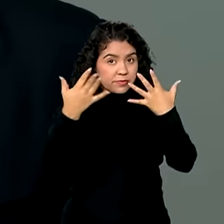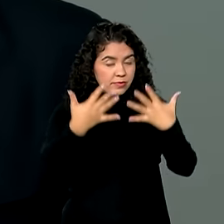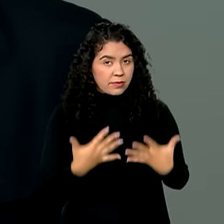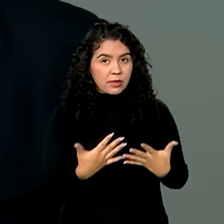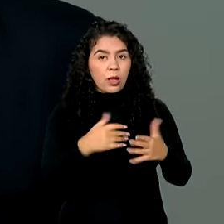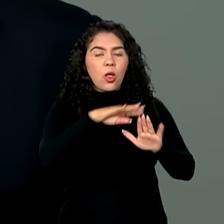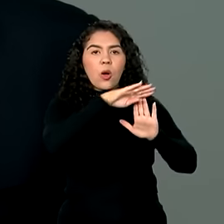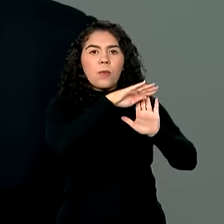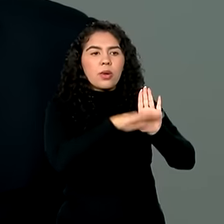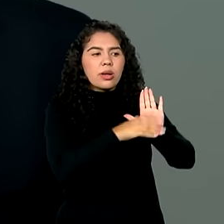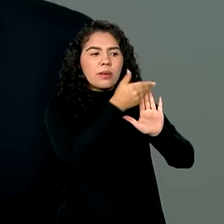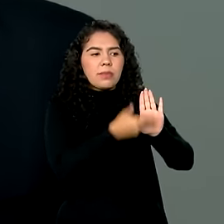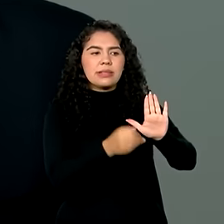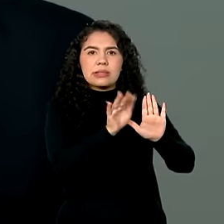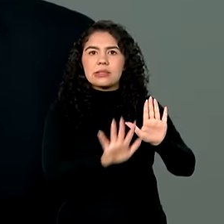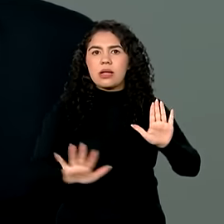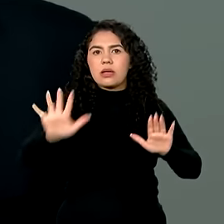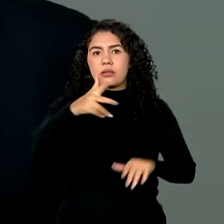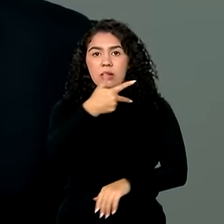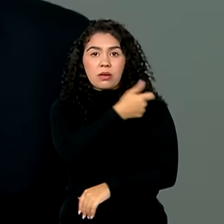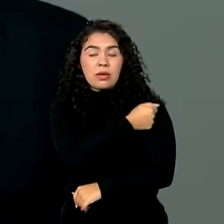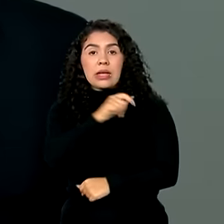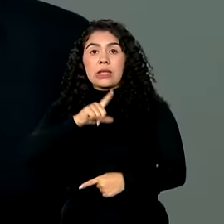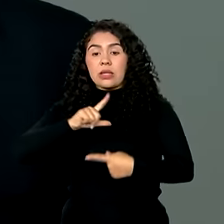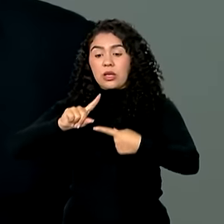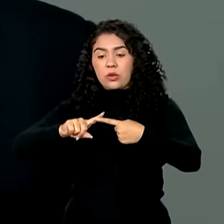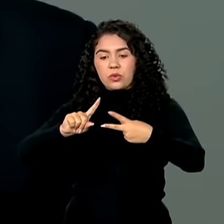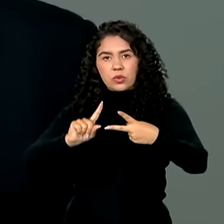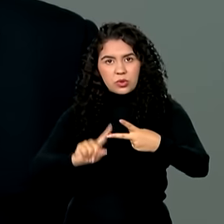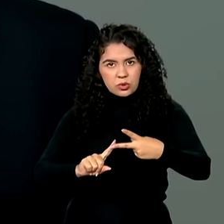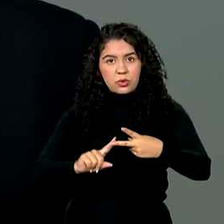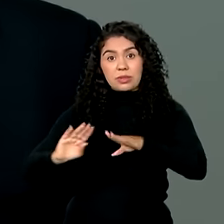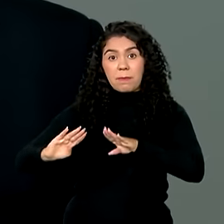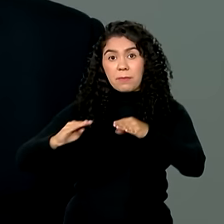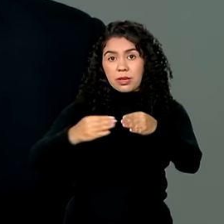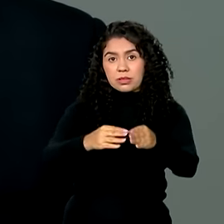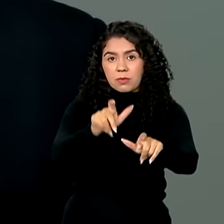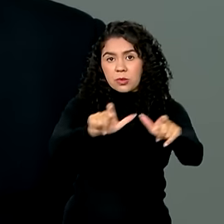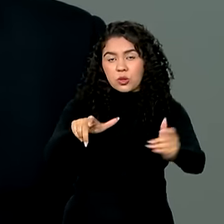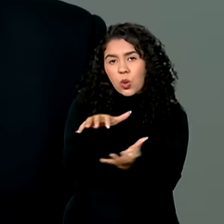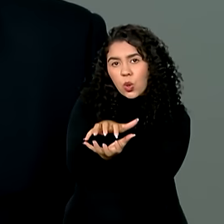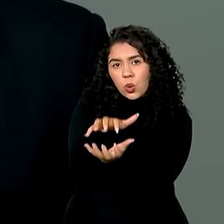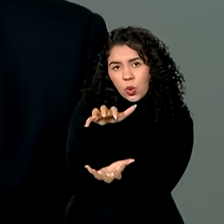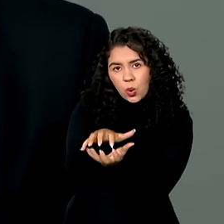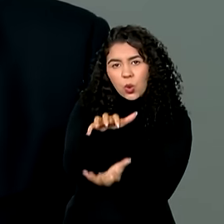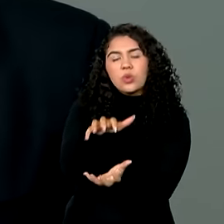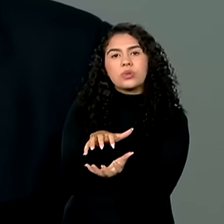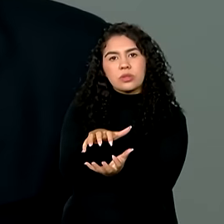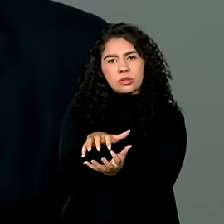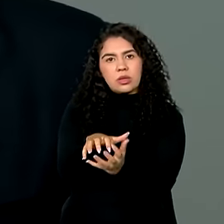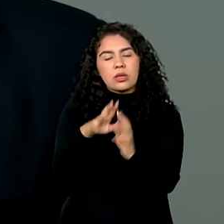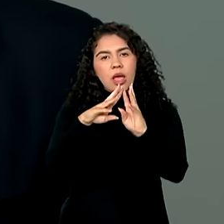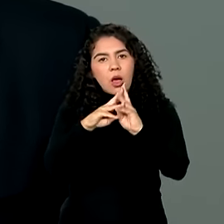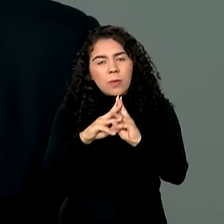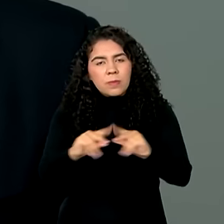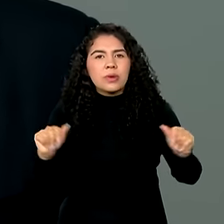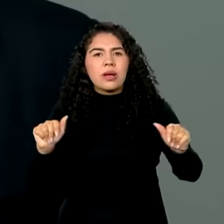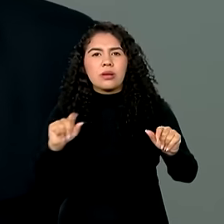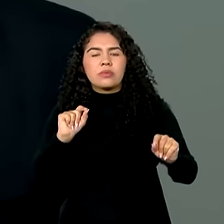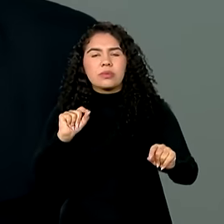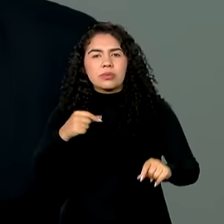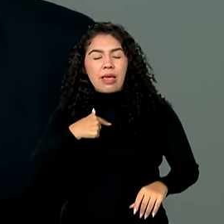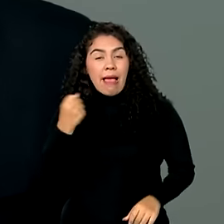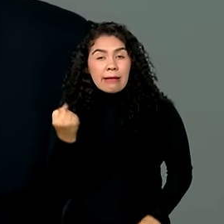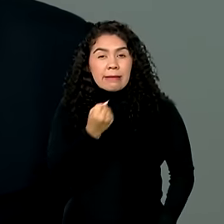de Imunizações, nós temos duas vacinas disponíveis para os idosos que combatem a síndrome respiratória aguda